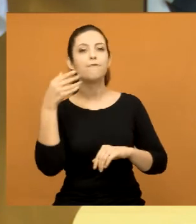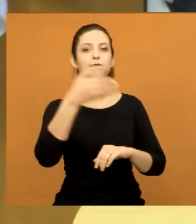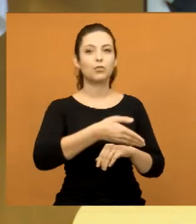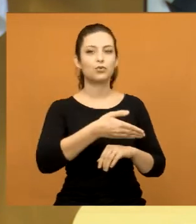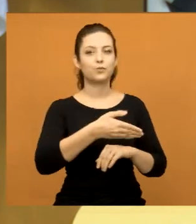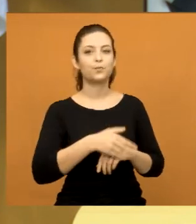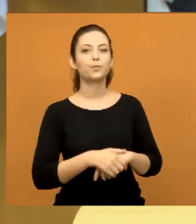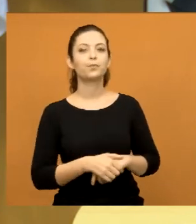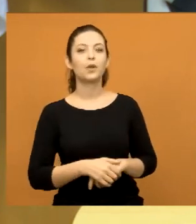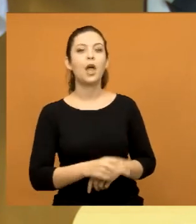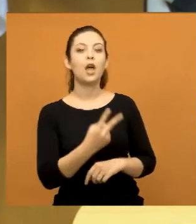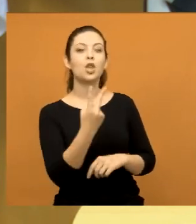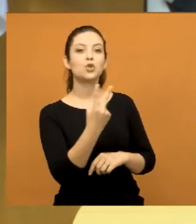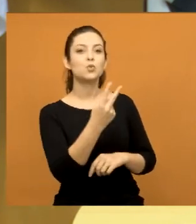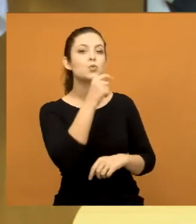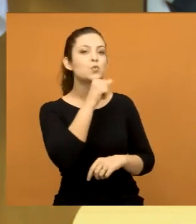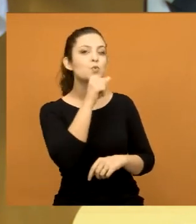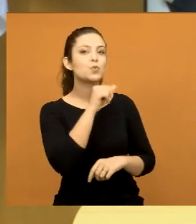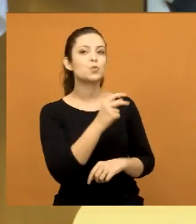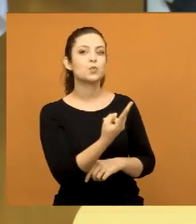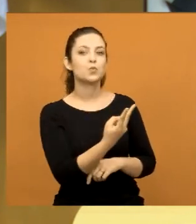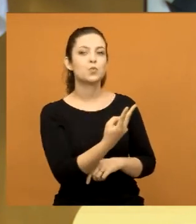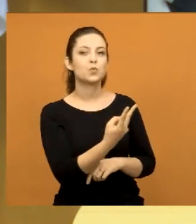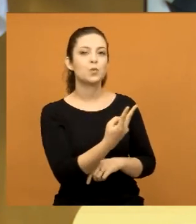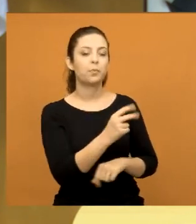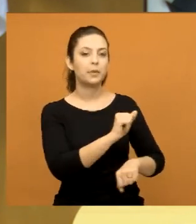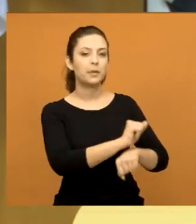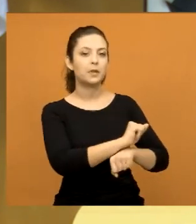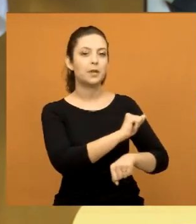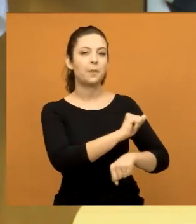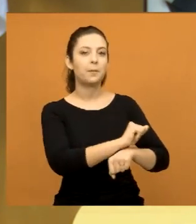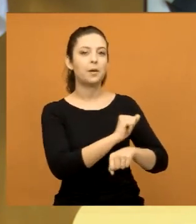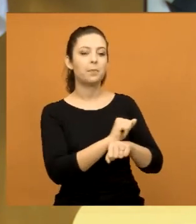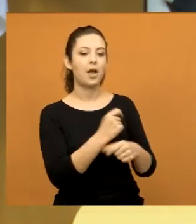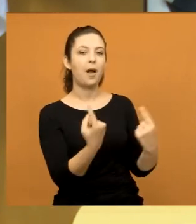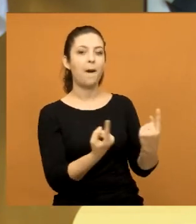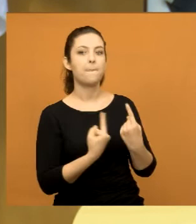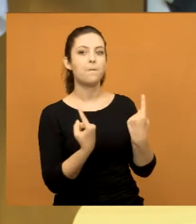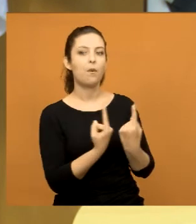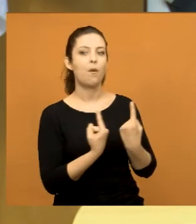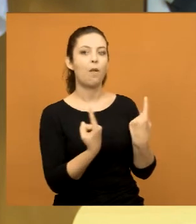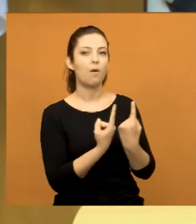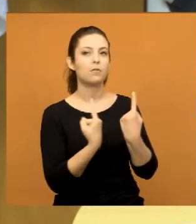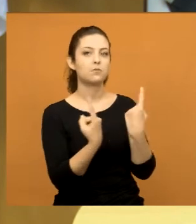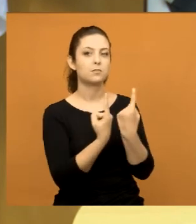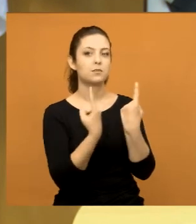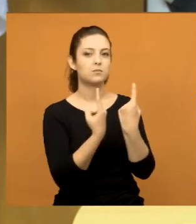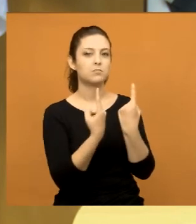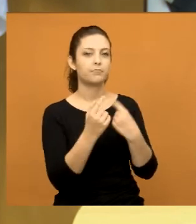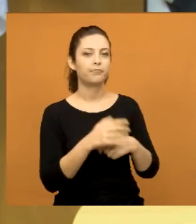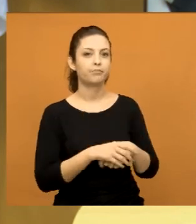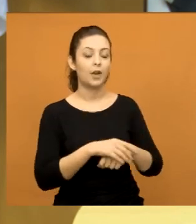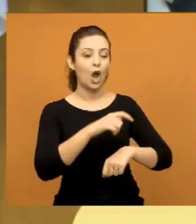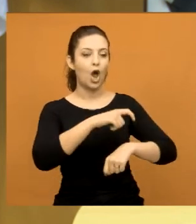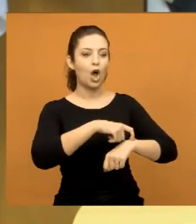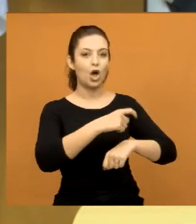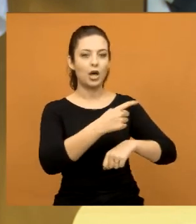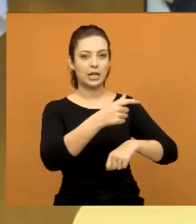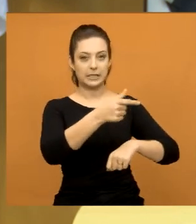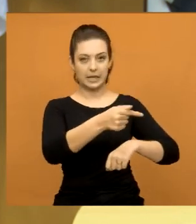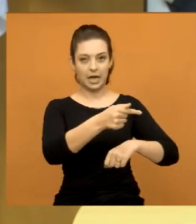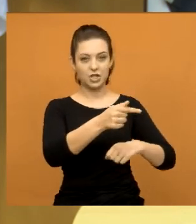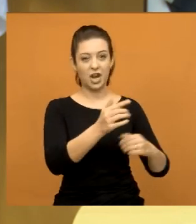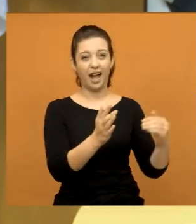Duas senhoras esperam a ambulância desde a 19 horas